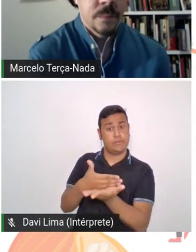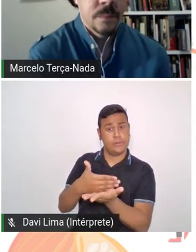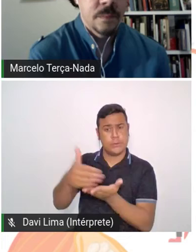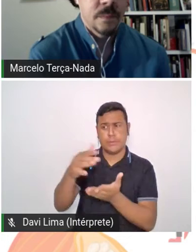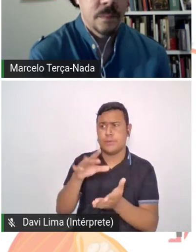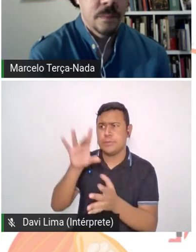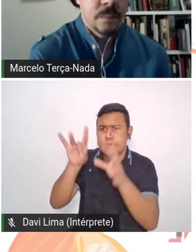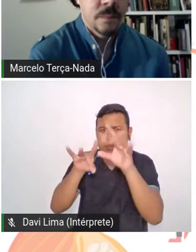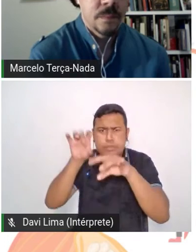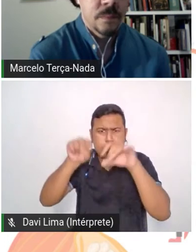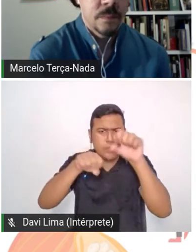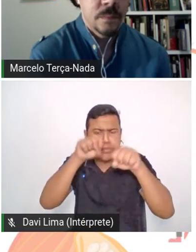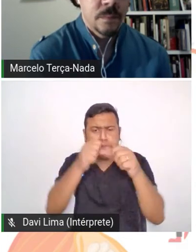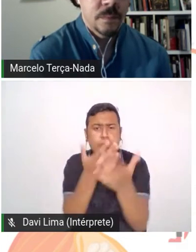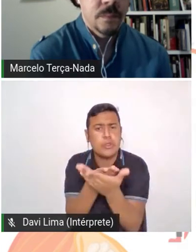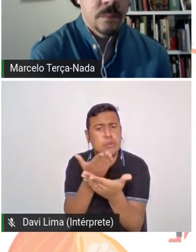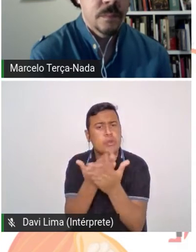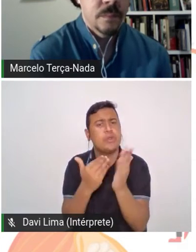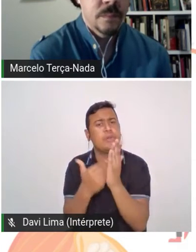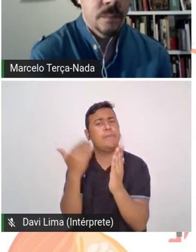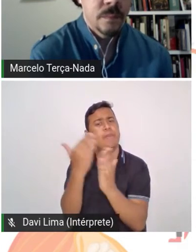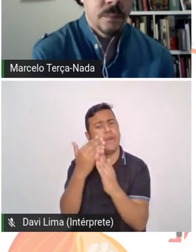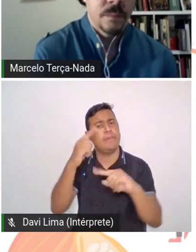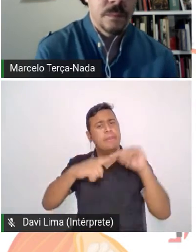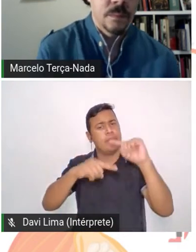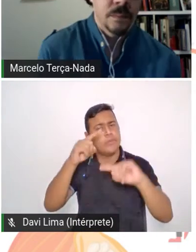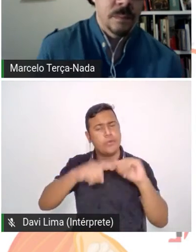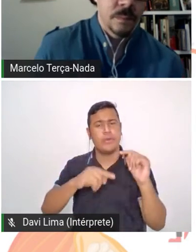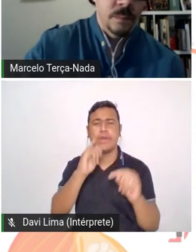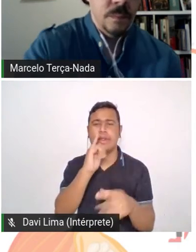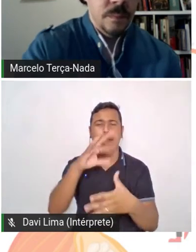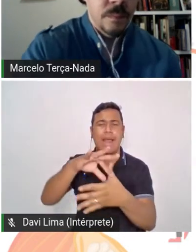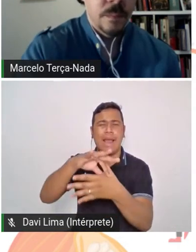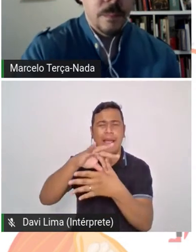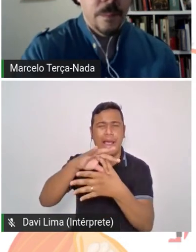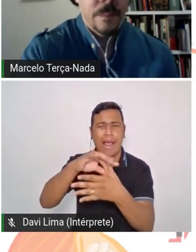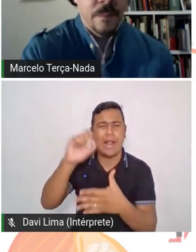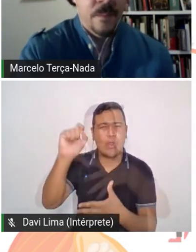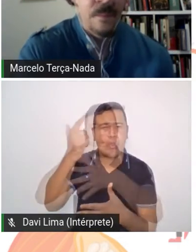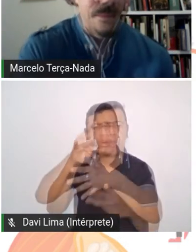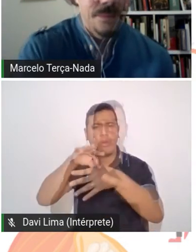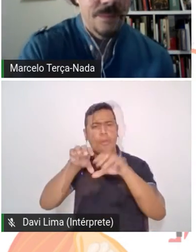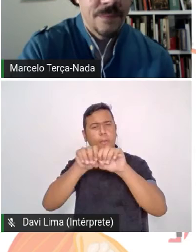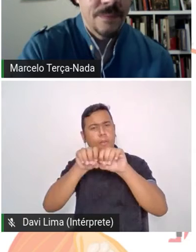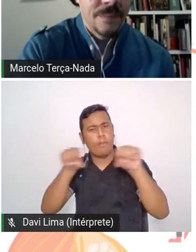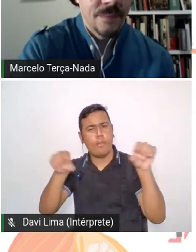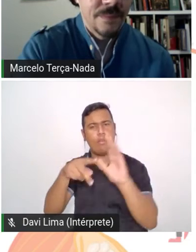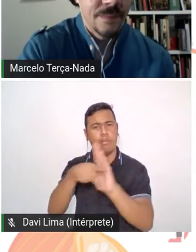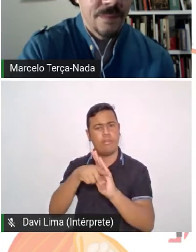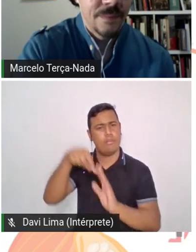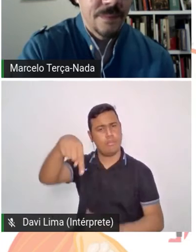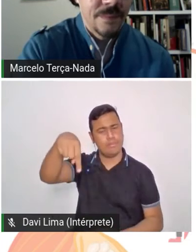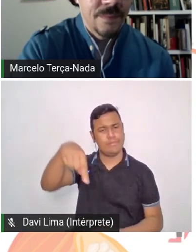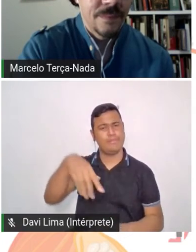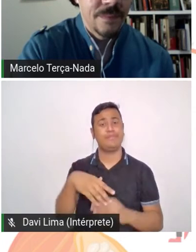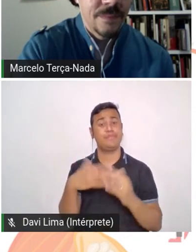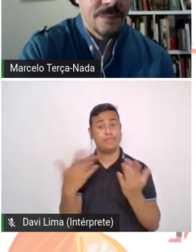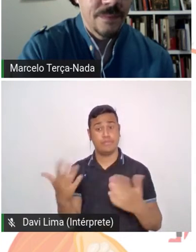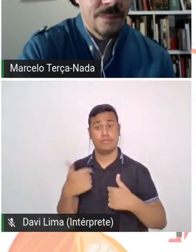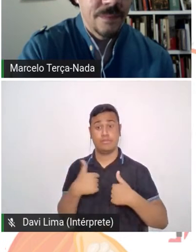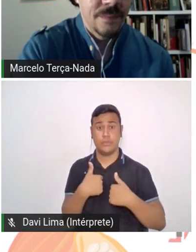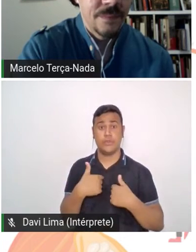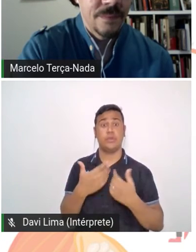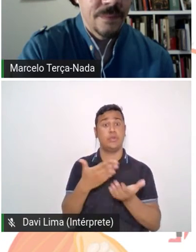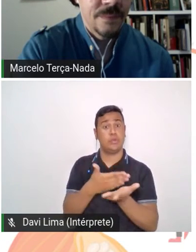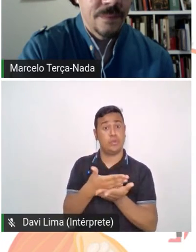estudar um pouco mais sobre esses produtos, sobre a carne do sol, sobre a manta de bode. Então, eu comecei a